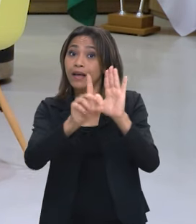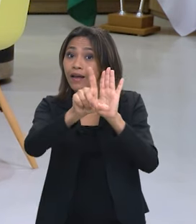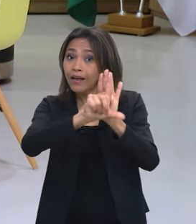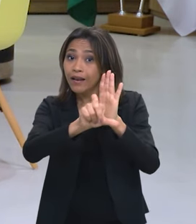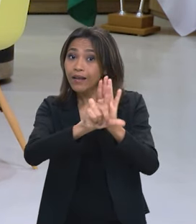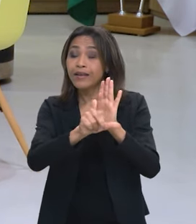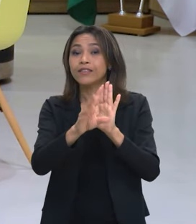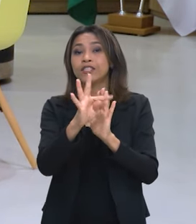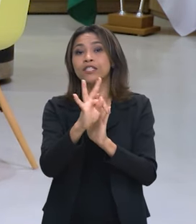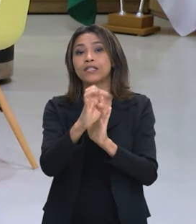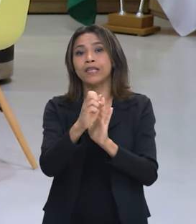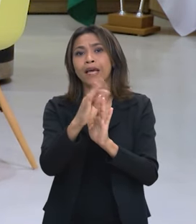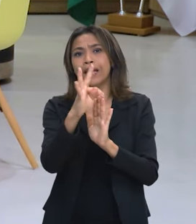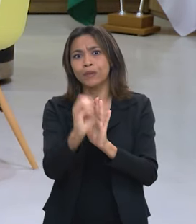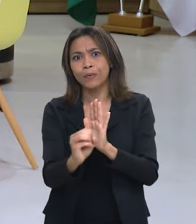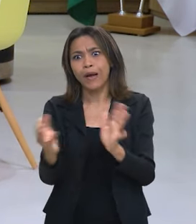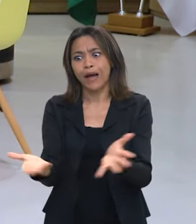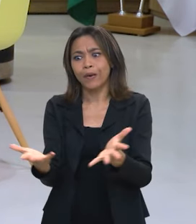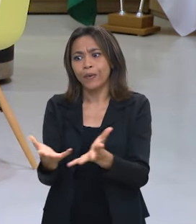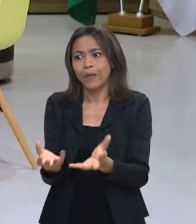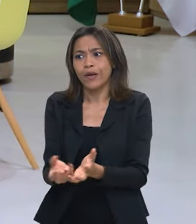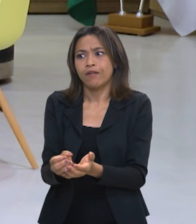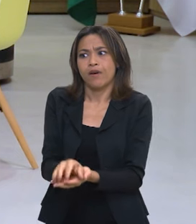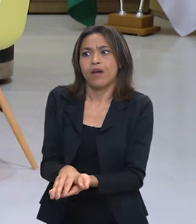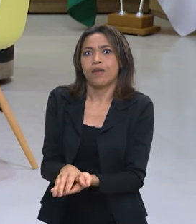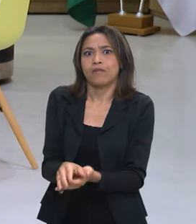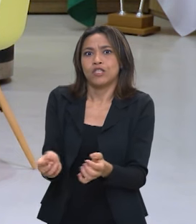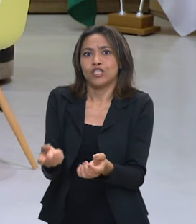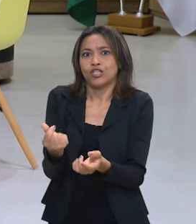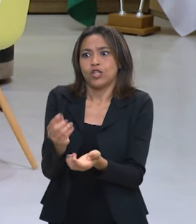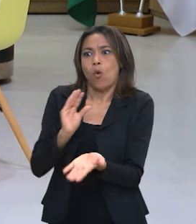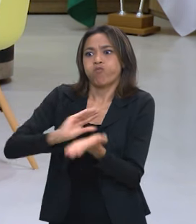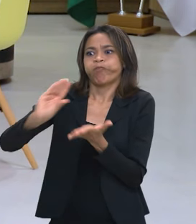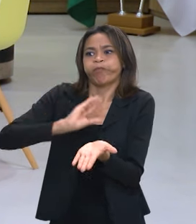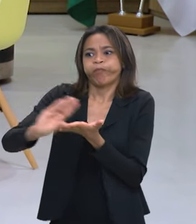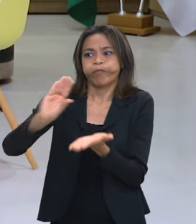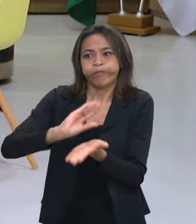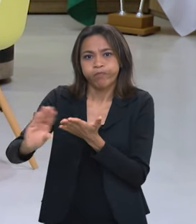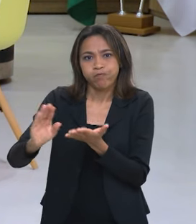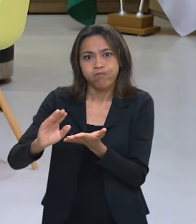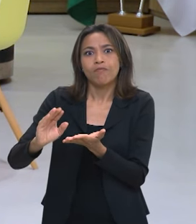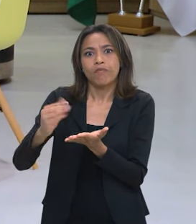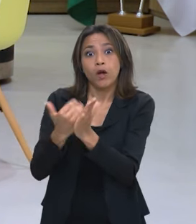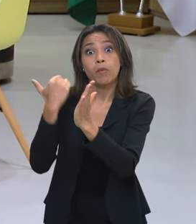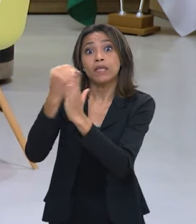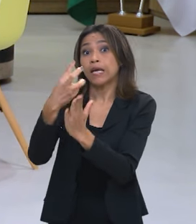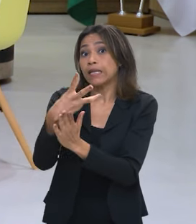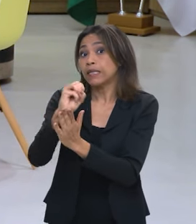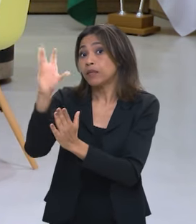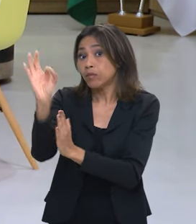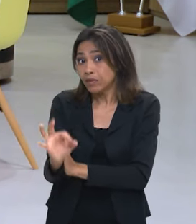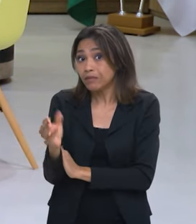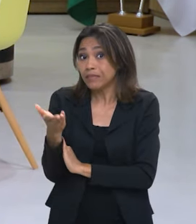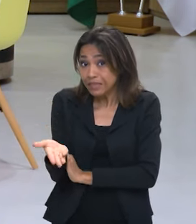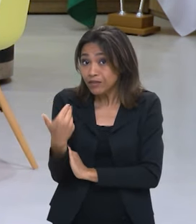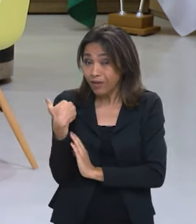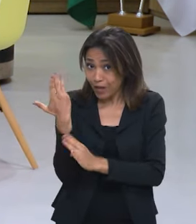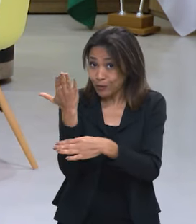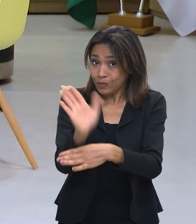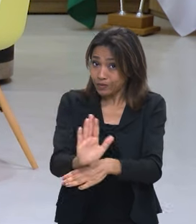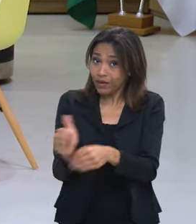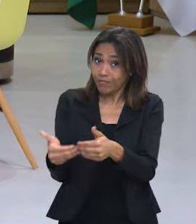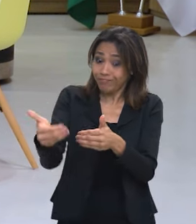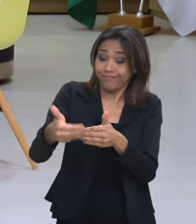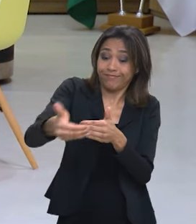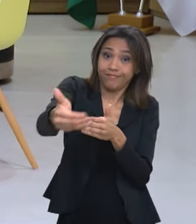fiscal o orçamento da saúde deve ter um aumento expressivo para o próximo ano volume de recursos cerca de 30% isso vai fazer